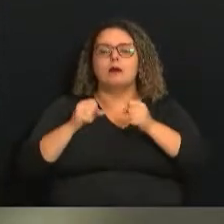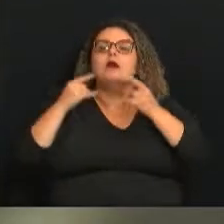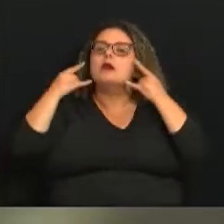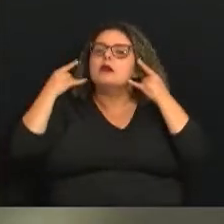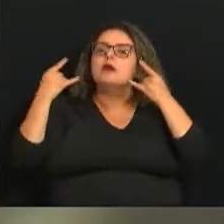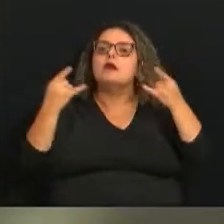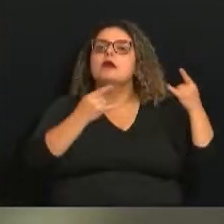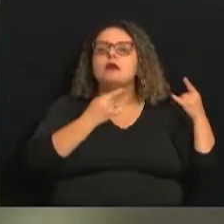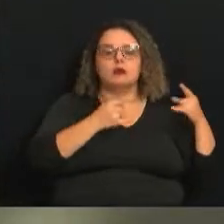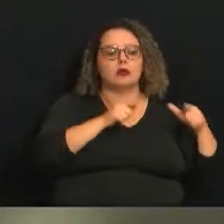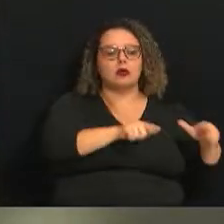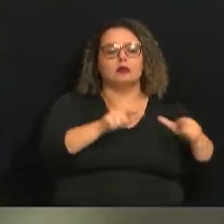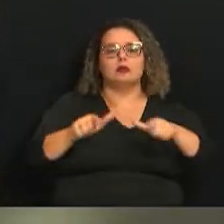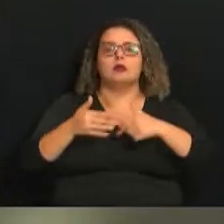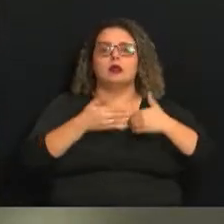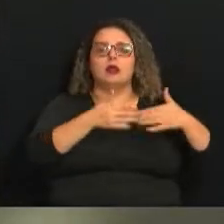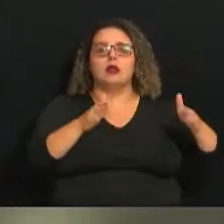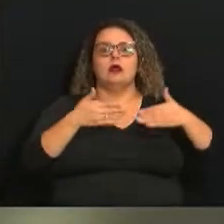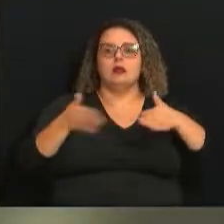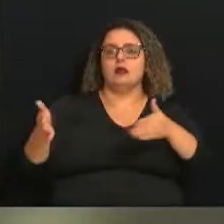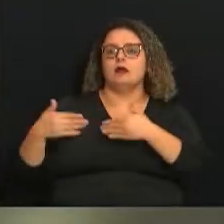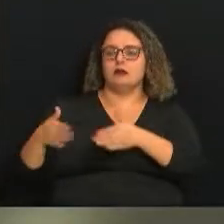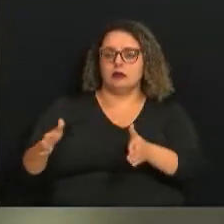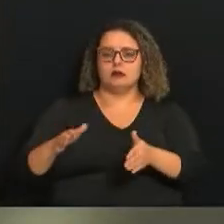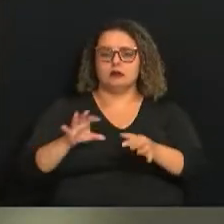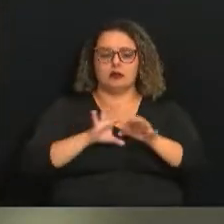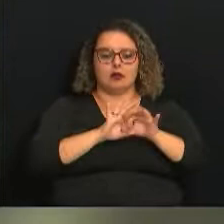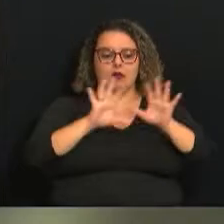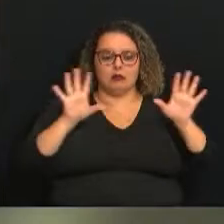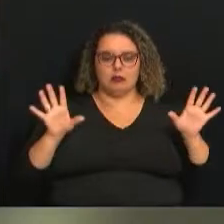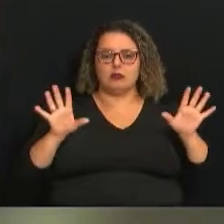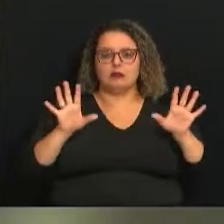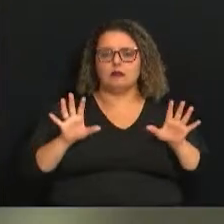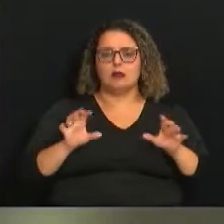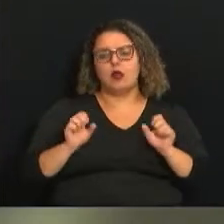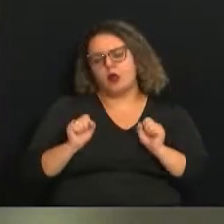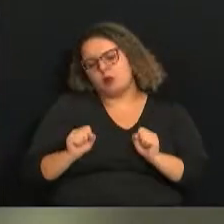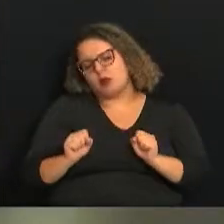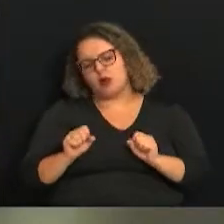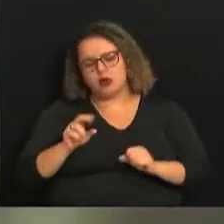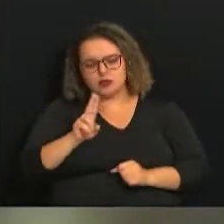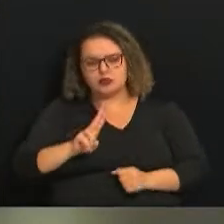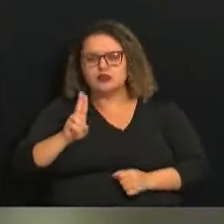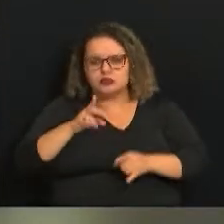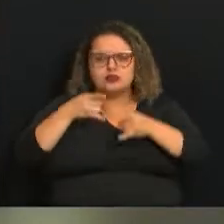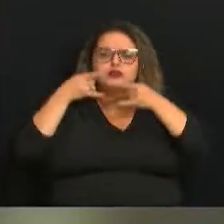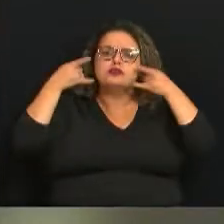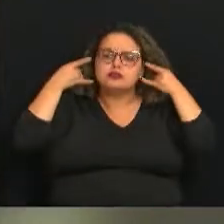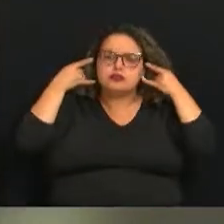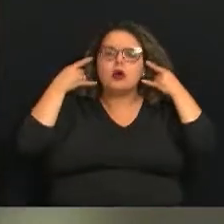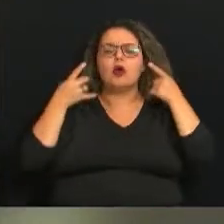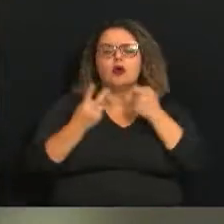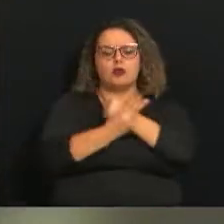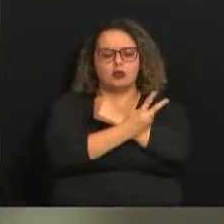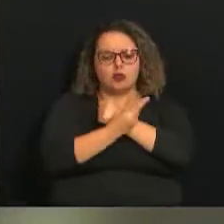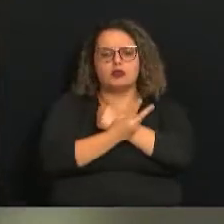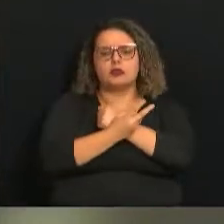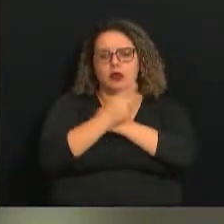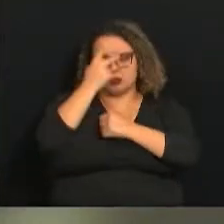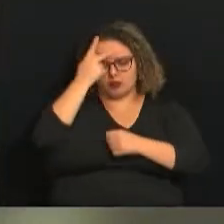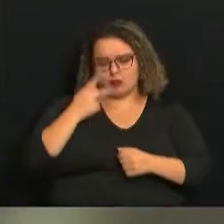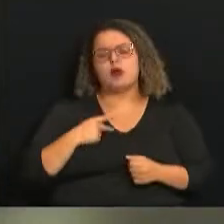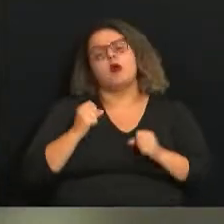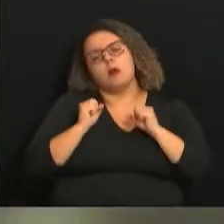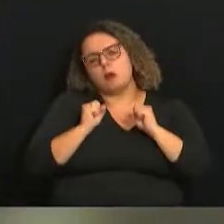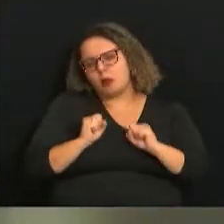ao ar livre. Evidentemente, pessoas que ainda desejarem fazê-lo, por óbvio, poderão fazê-lo com medida protetiva e com uma decisão